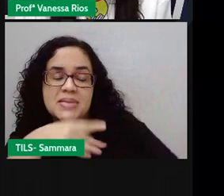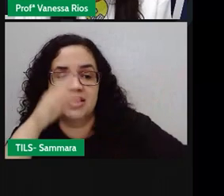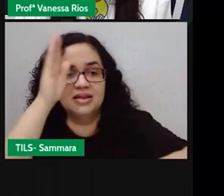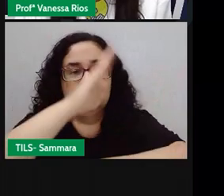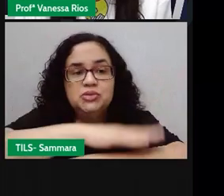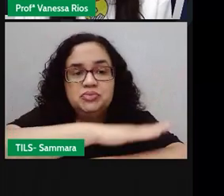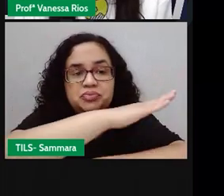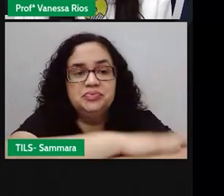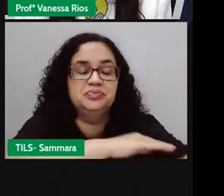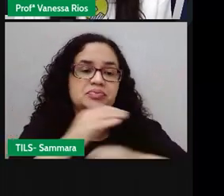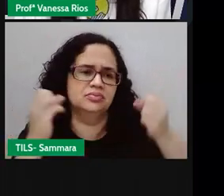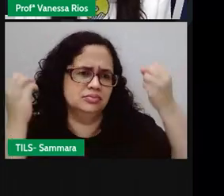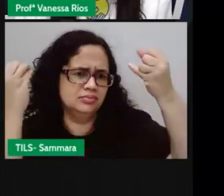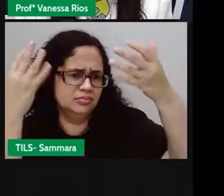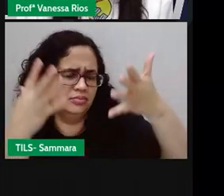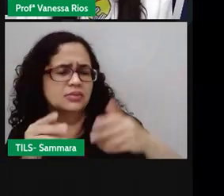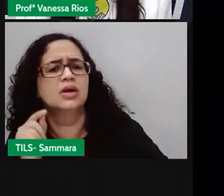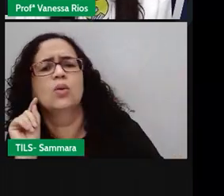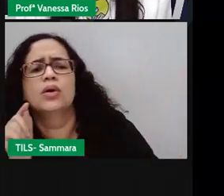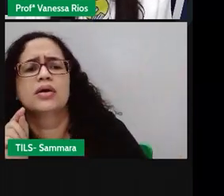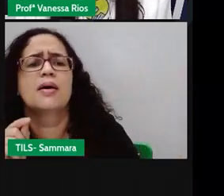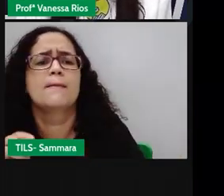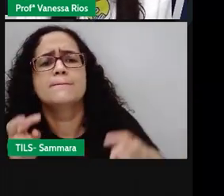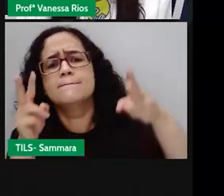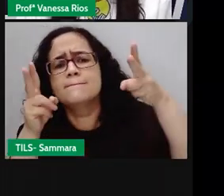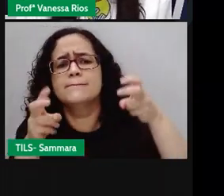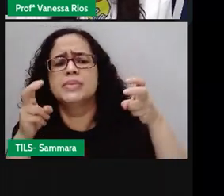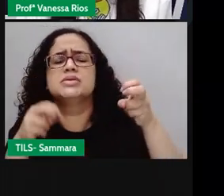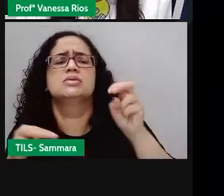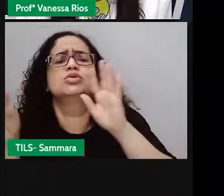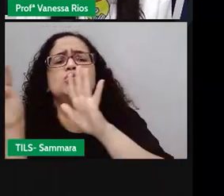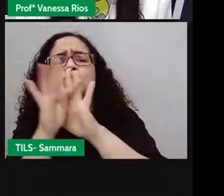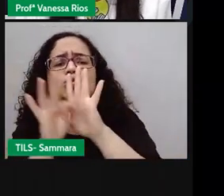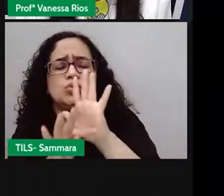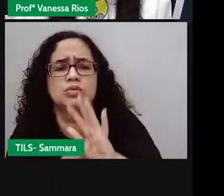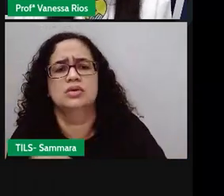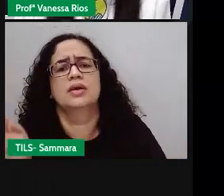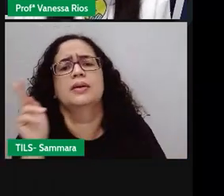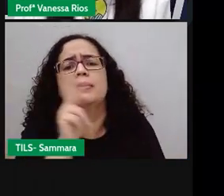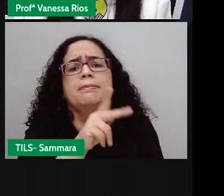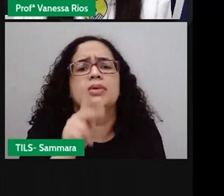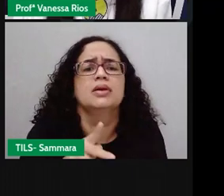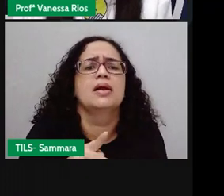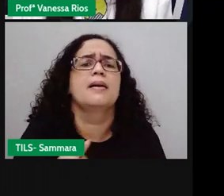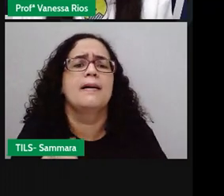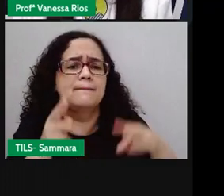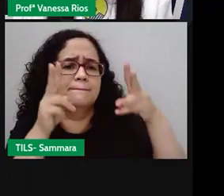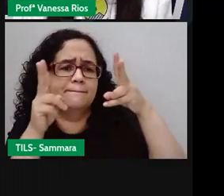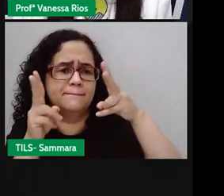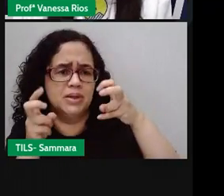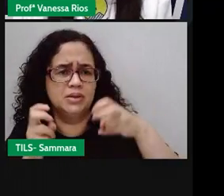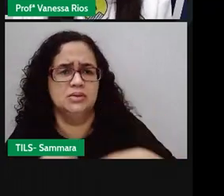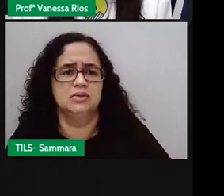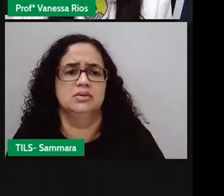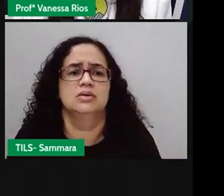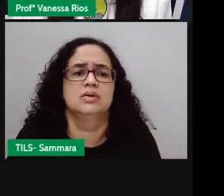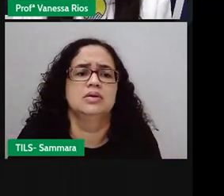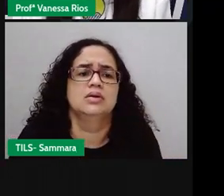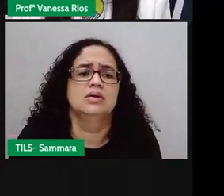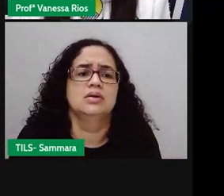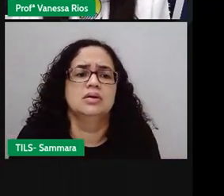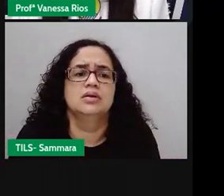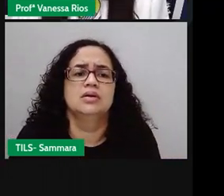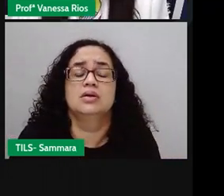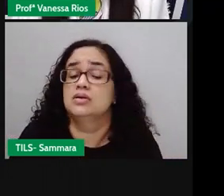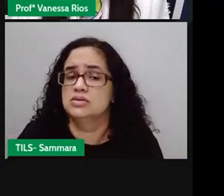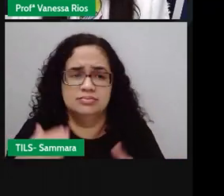contava. O que a gente pode perceber desse trecho do texto que a Pró colocou aí? Esse não é o parágrafo